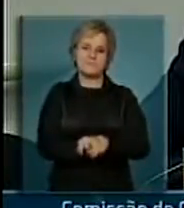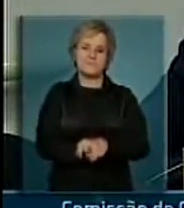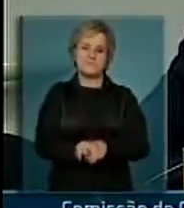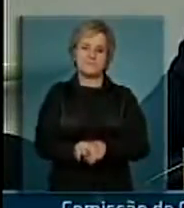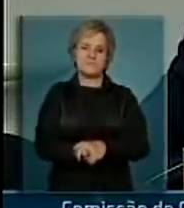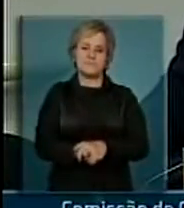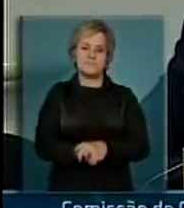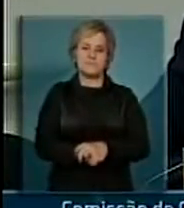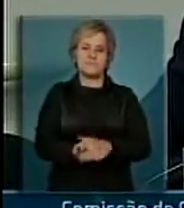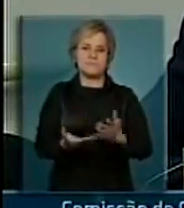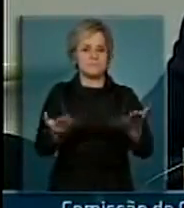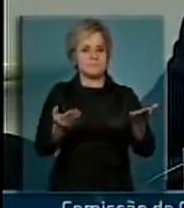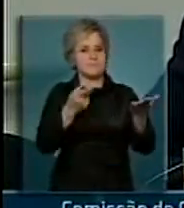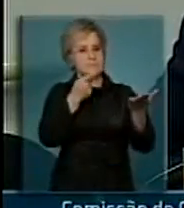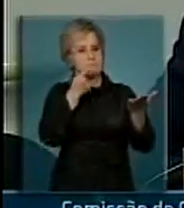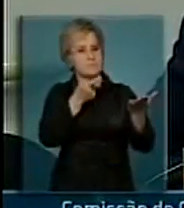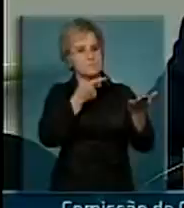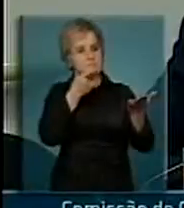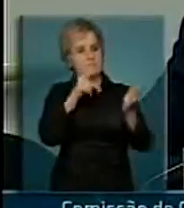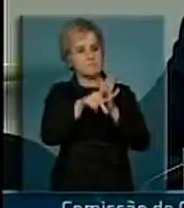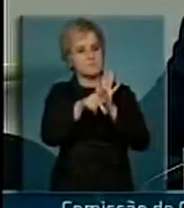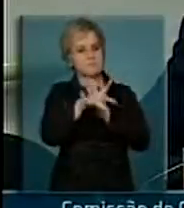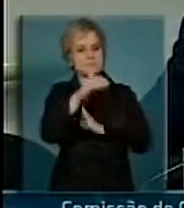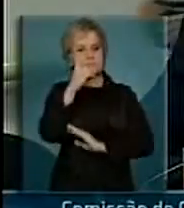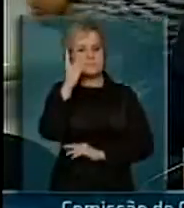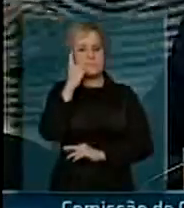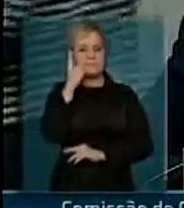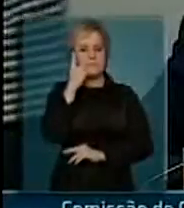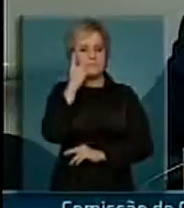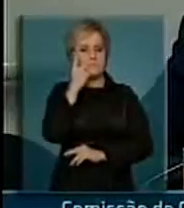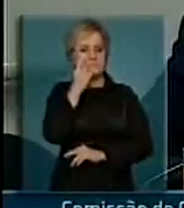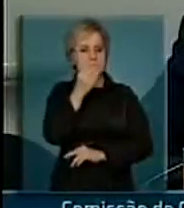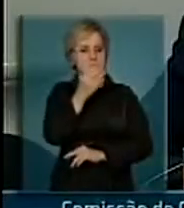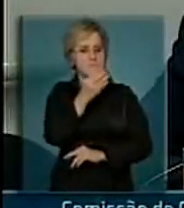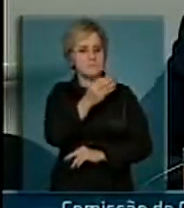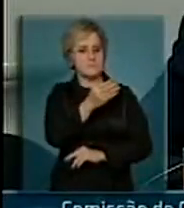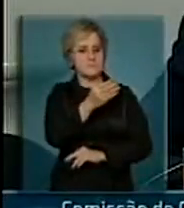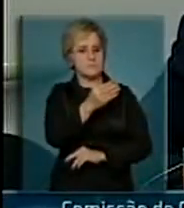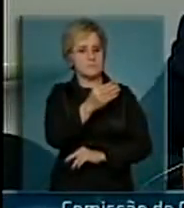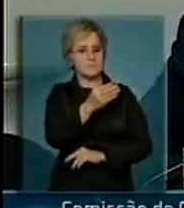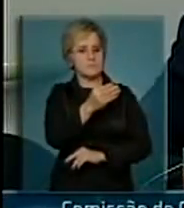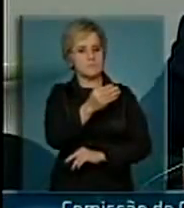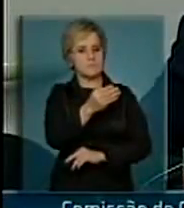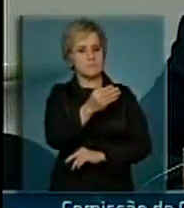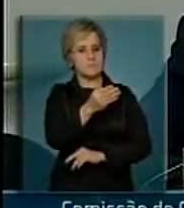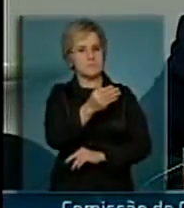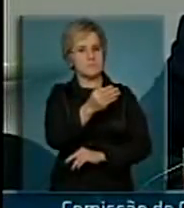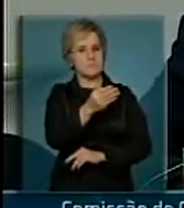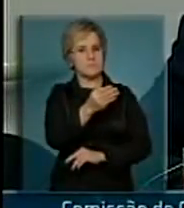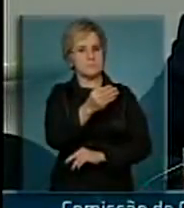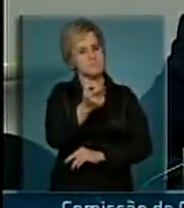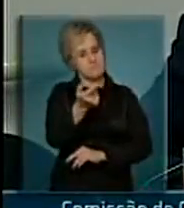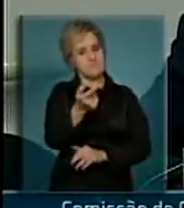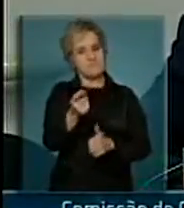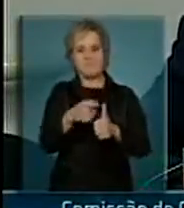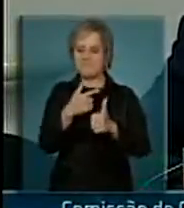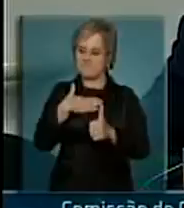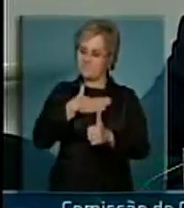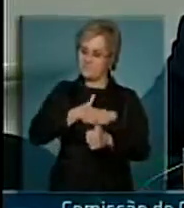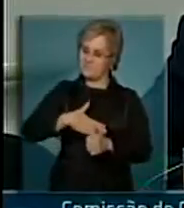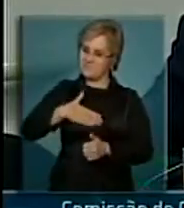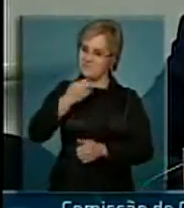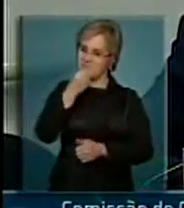à fala do deputado Embaçaí, bom, primeiro, eu quero dizer que foi uma satisfação